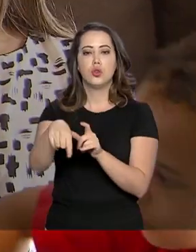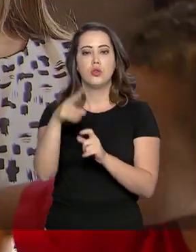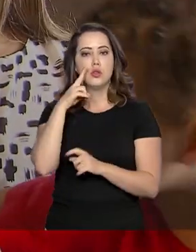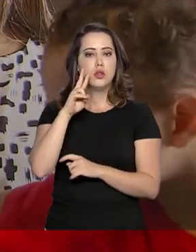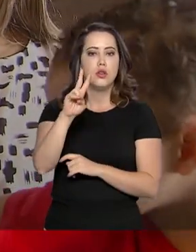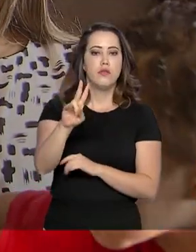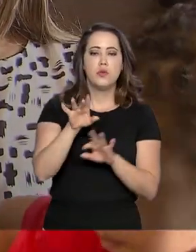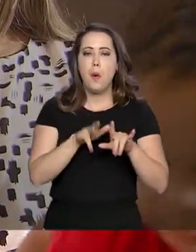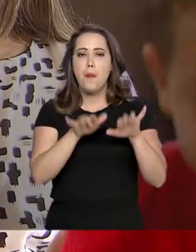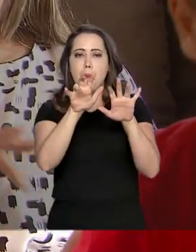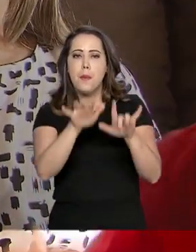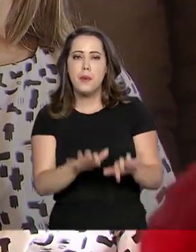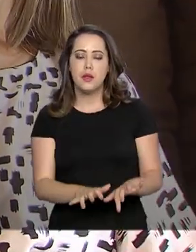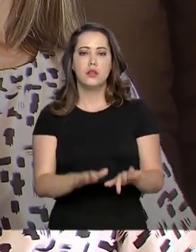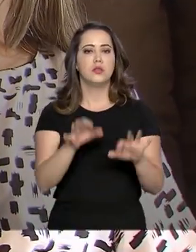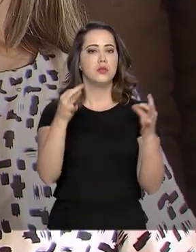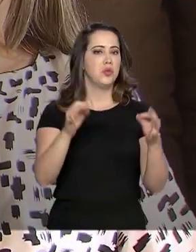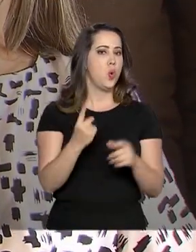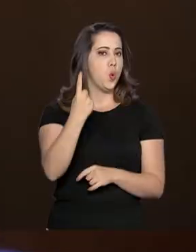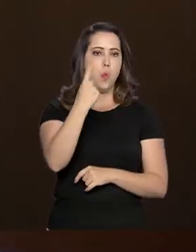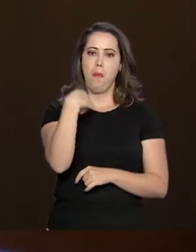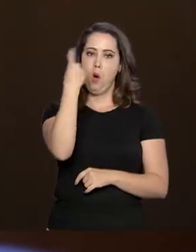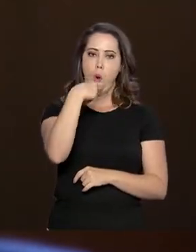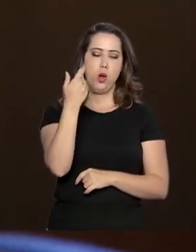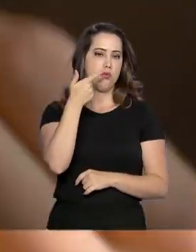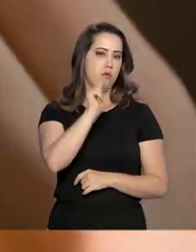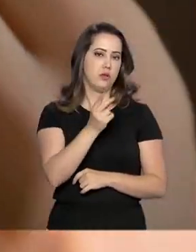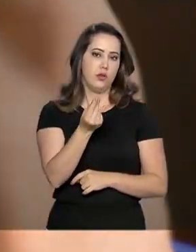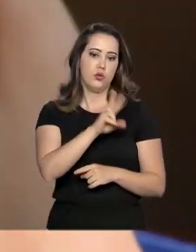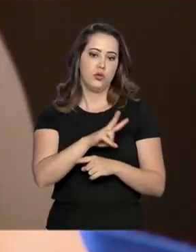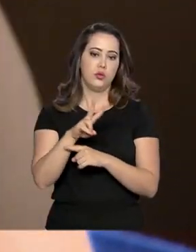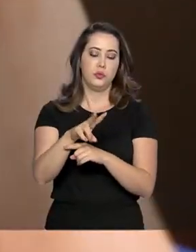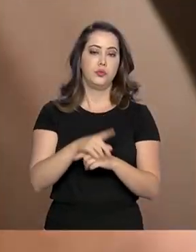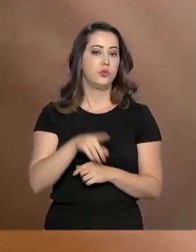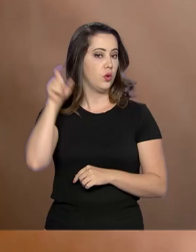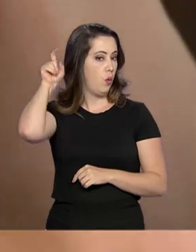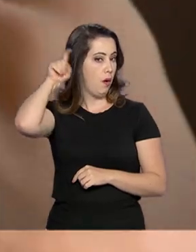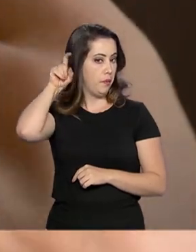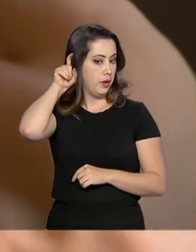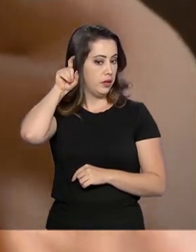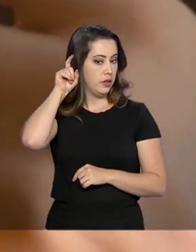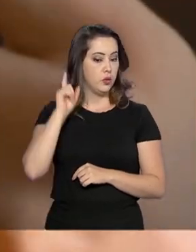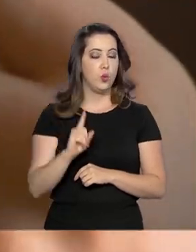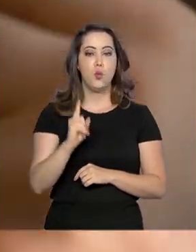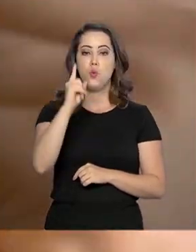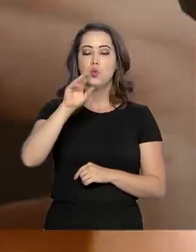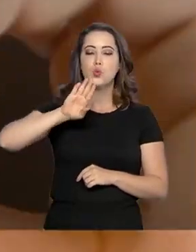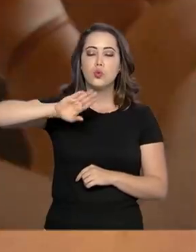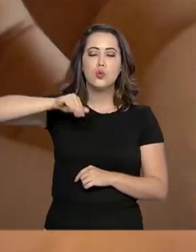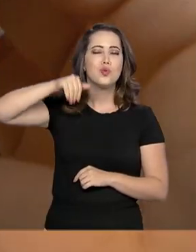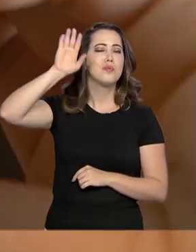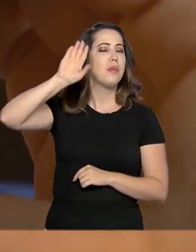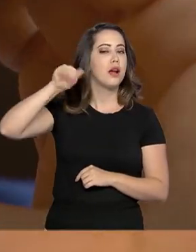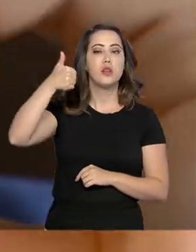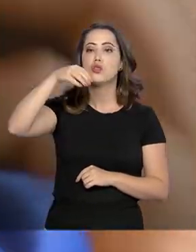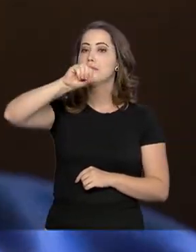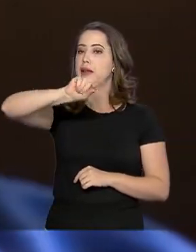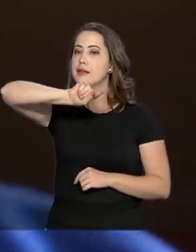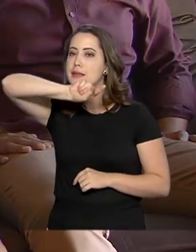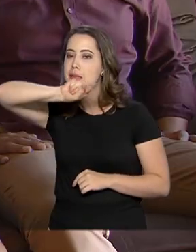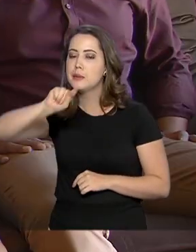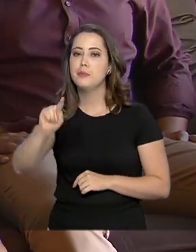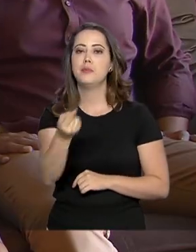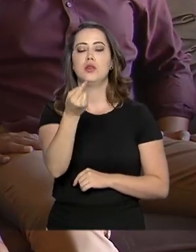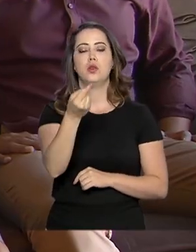verificaram o cadastro, tudo foi cerca de uma hora. O aparelho auditivo do Juan foi um dos mais de 10.400